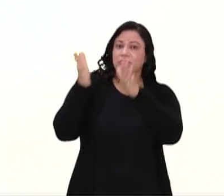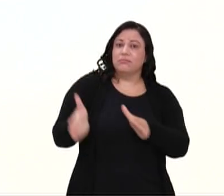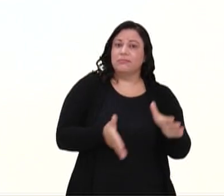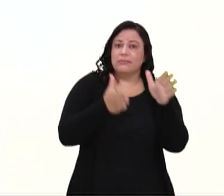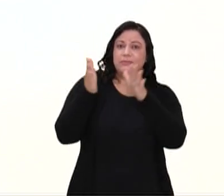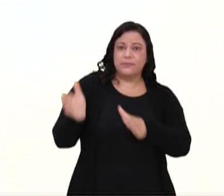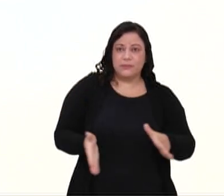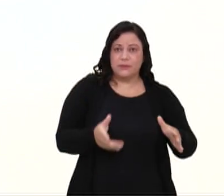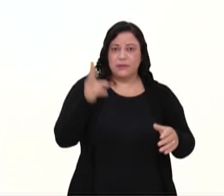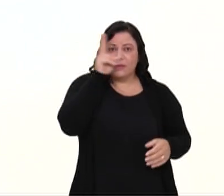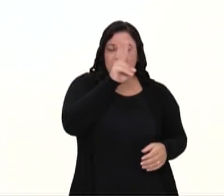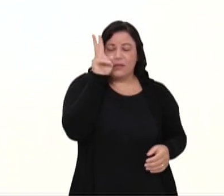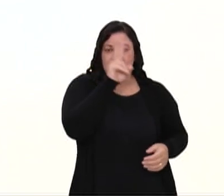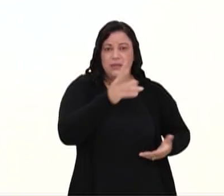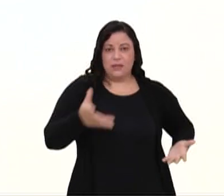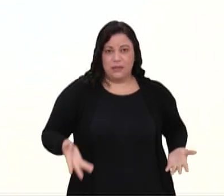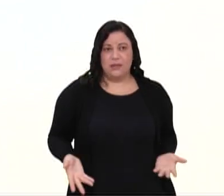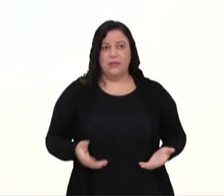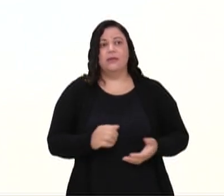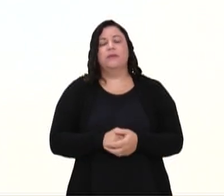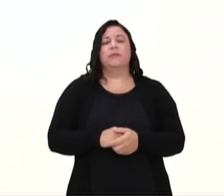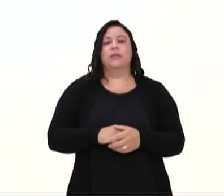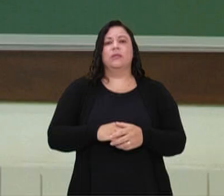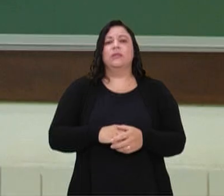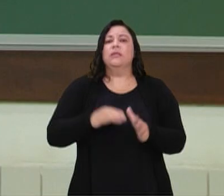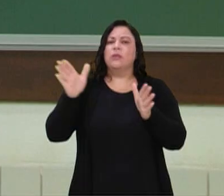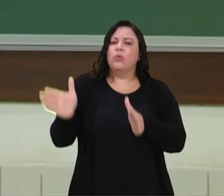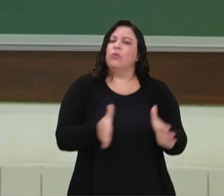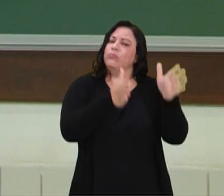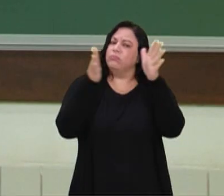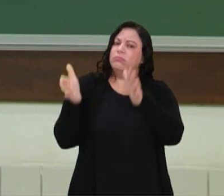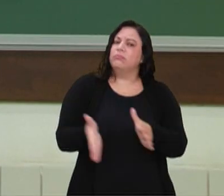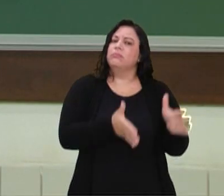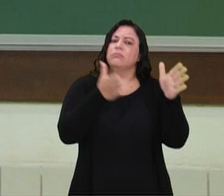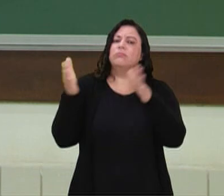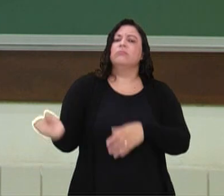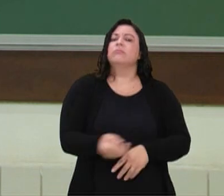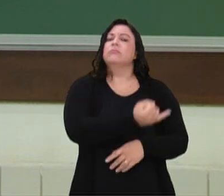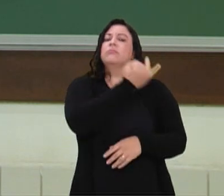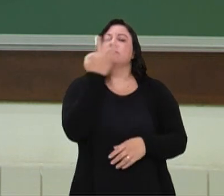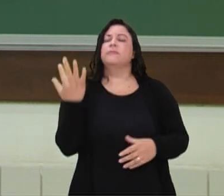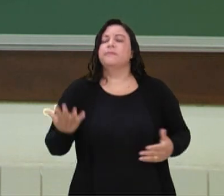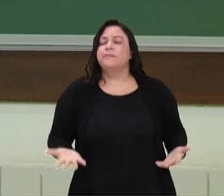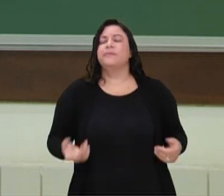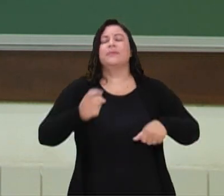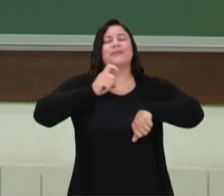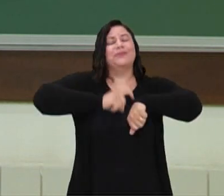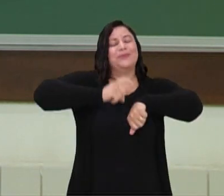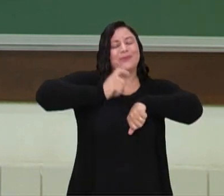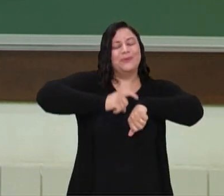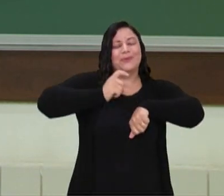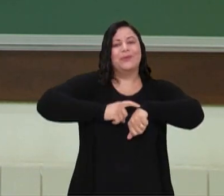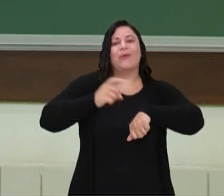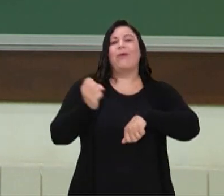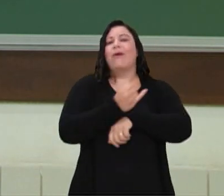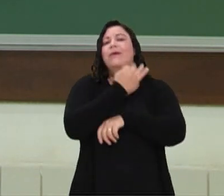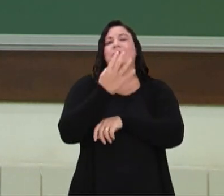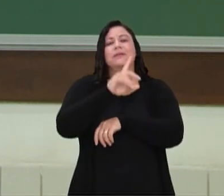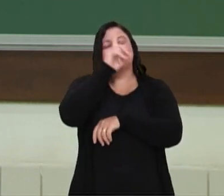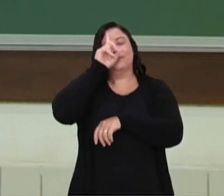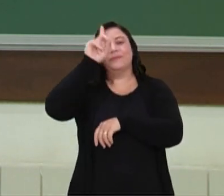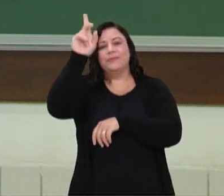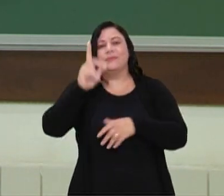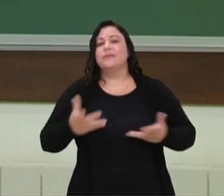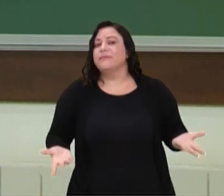materiais reciclável? Então, a questão do movimento. Quantas vezes no dia, quantas horas do dia esse movimento está sendo feito?